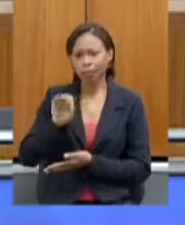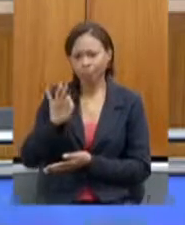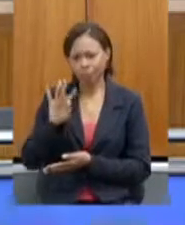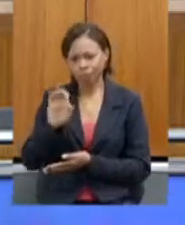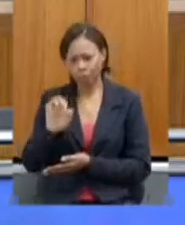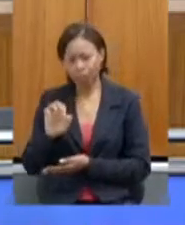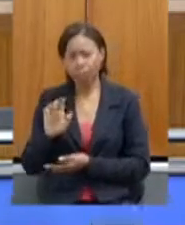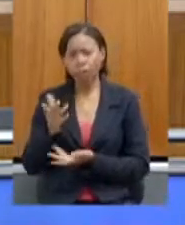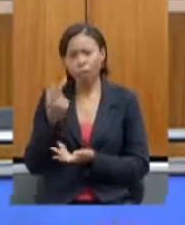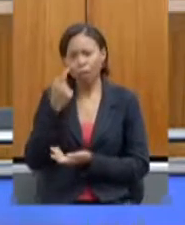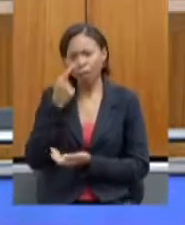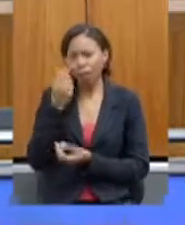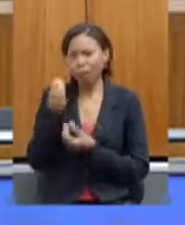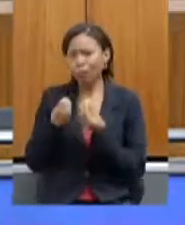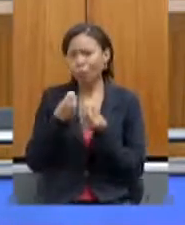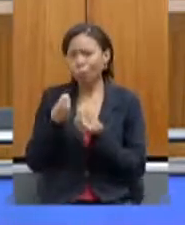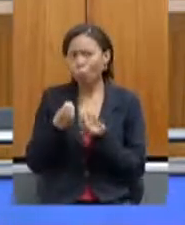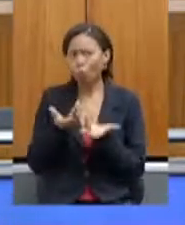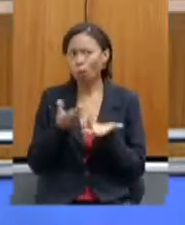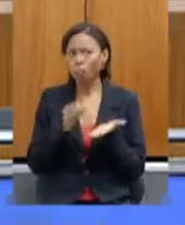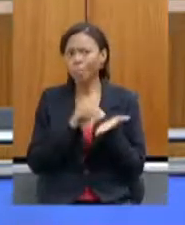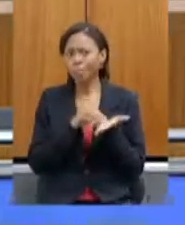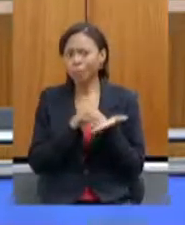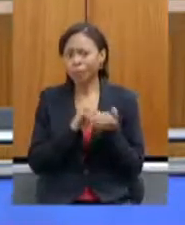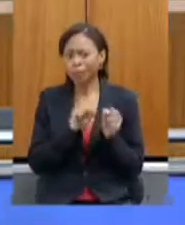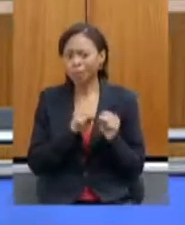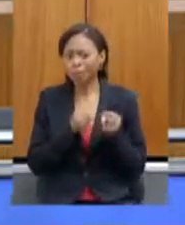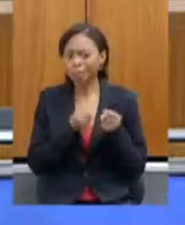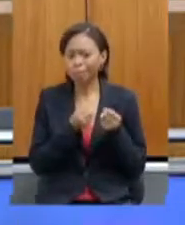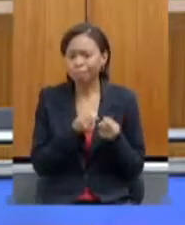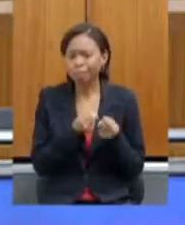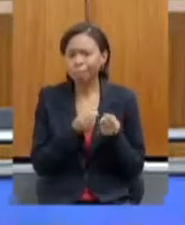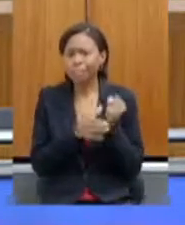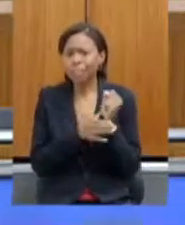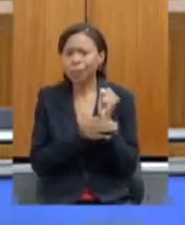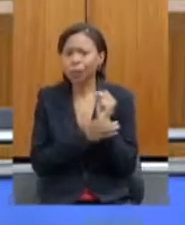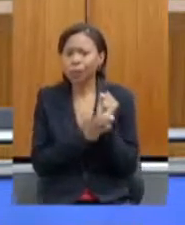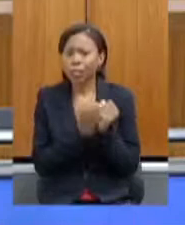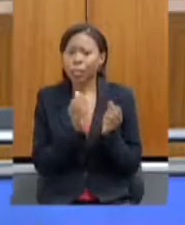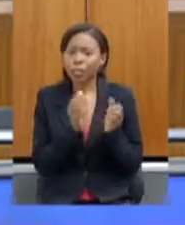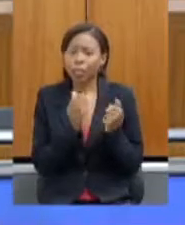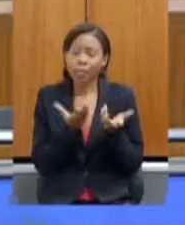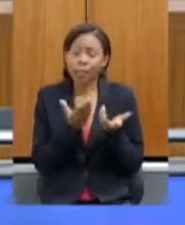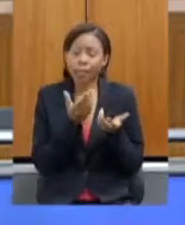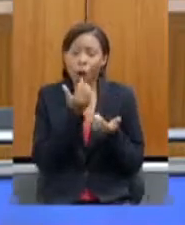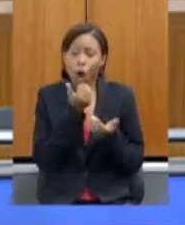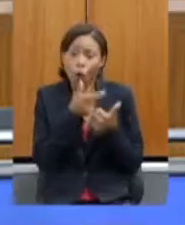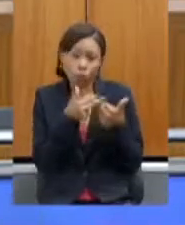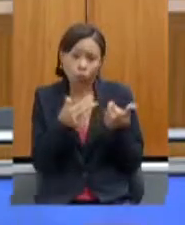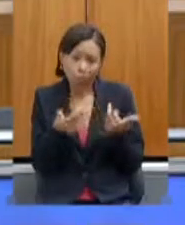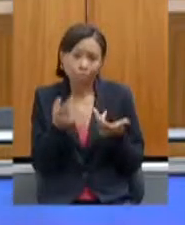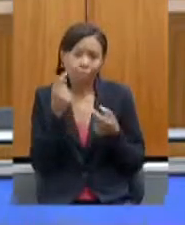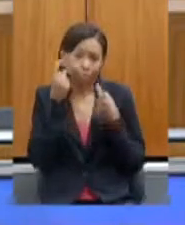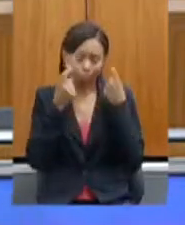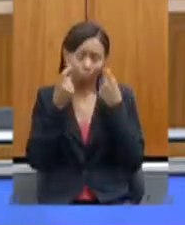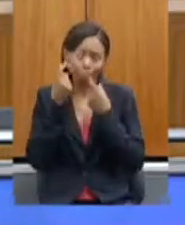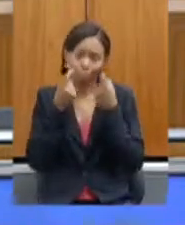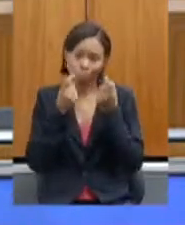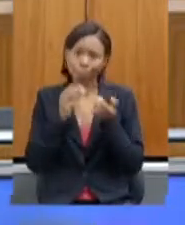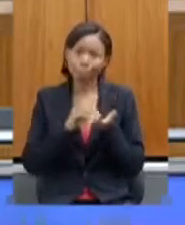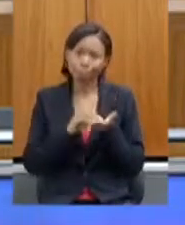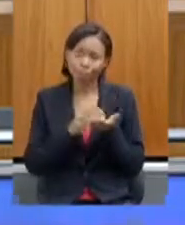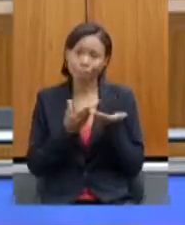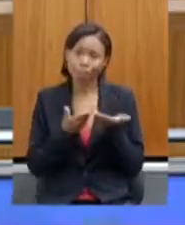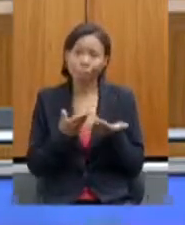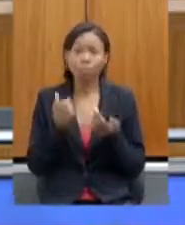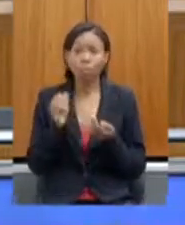da insegurança alimentar, que a gente se preocupa muito, principalmente se a partir de janeiro nós não tivermos a prorrogação do auxílio